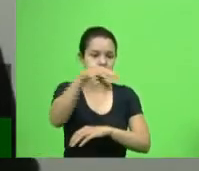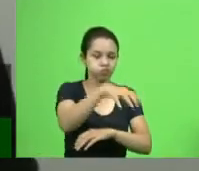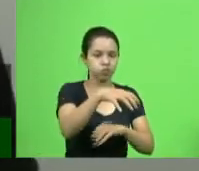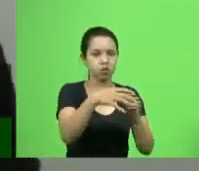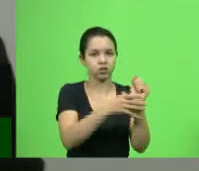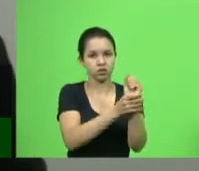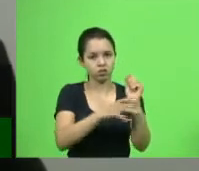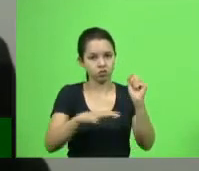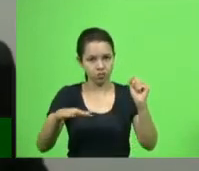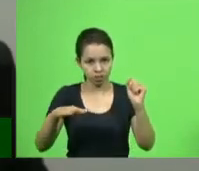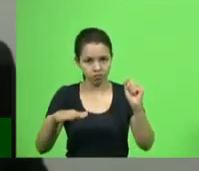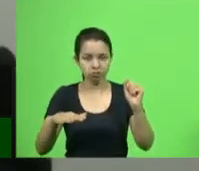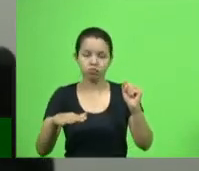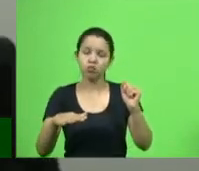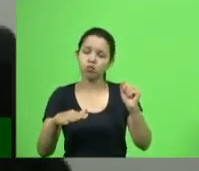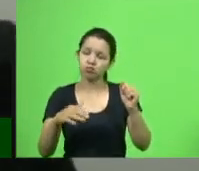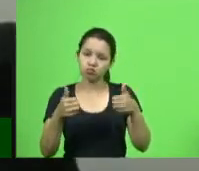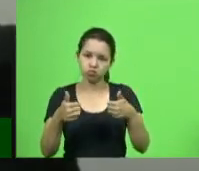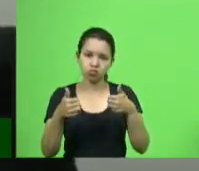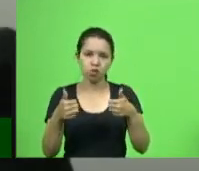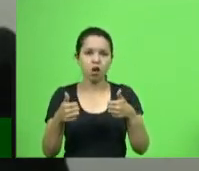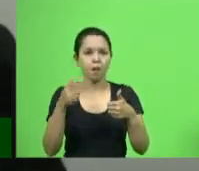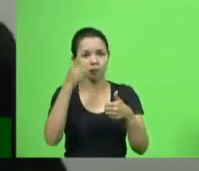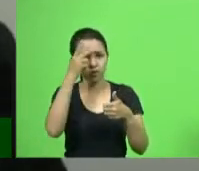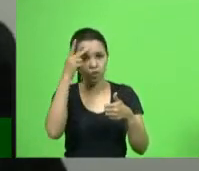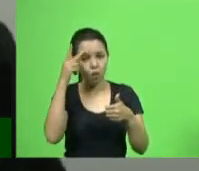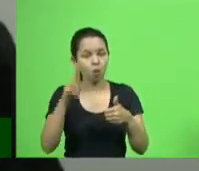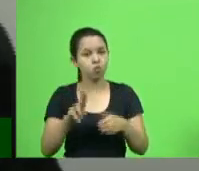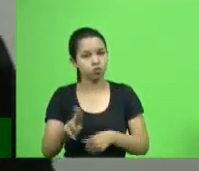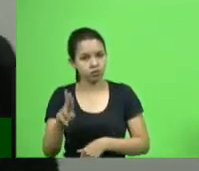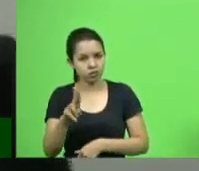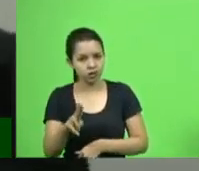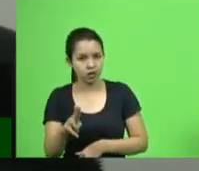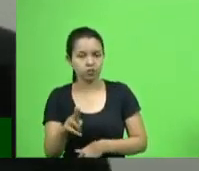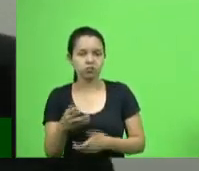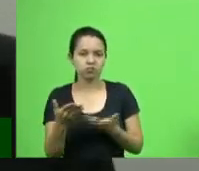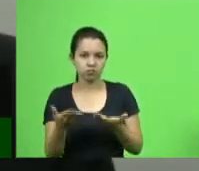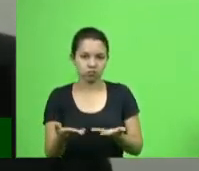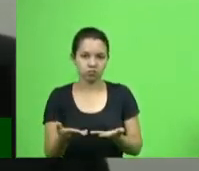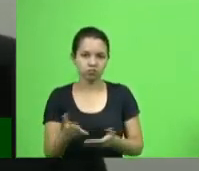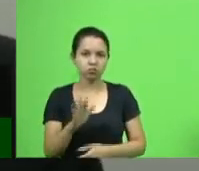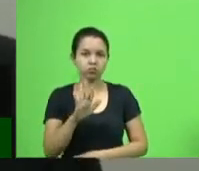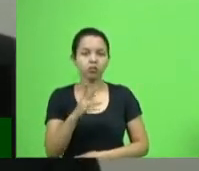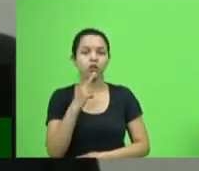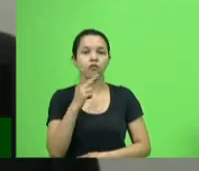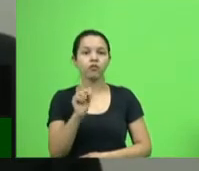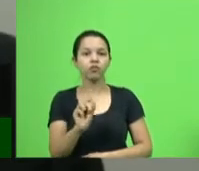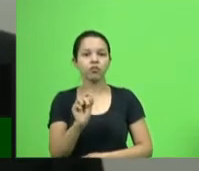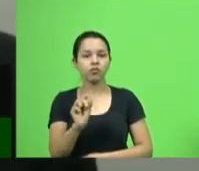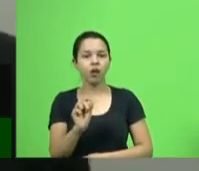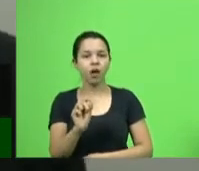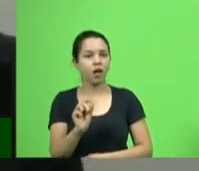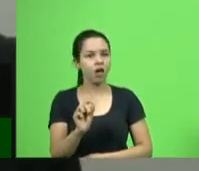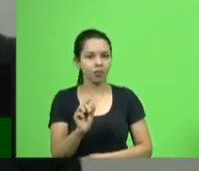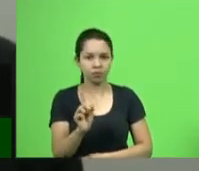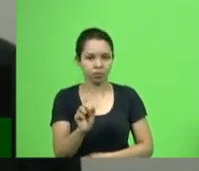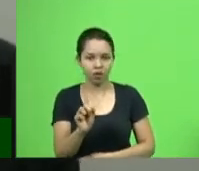e sendo utilizado para as pessoas. Só que daí, o que foi dito? Não, nós vamos ter